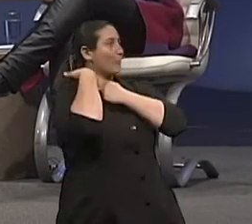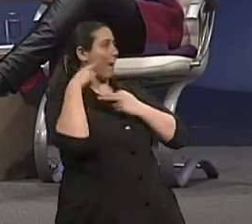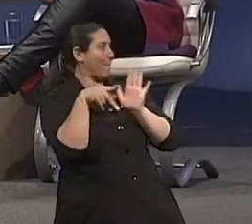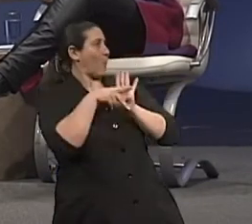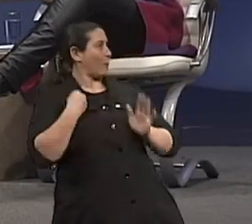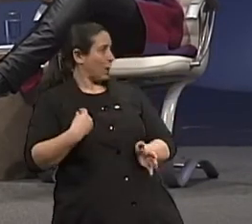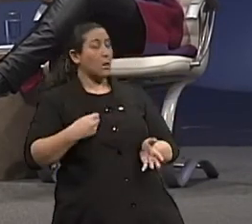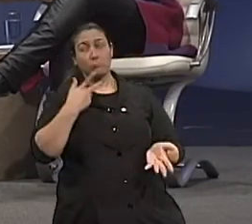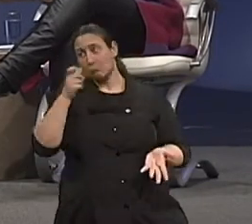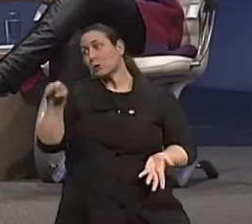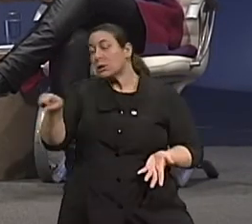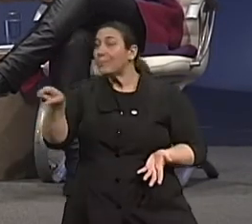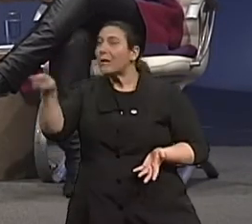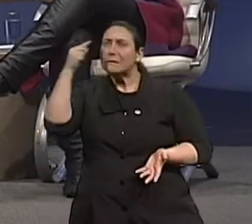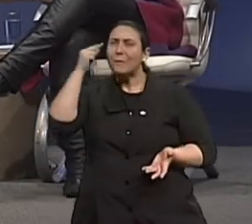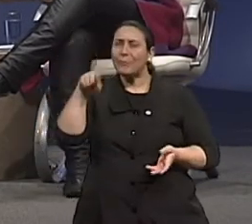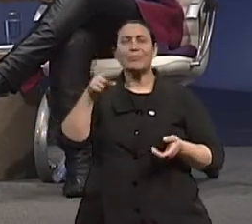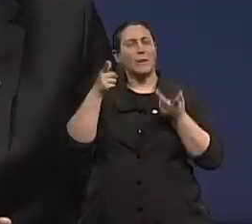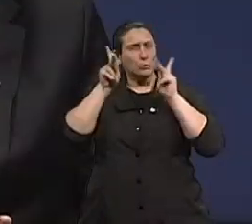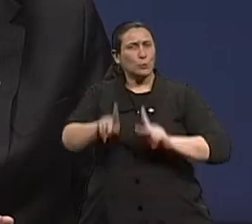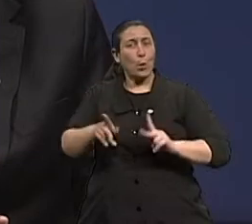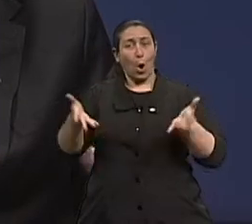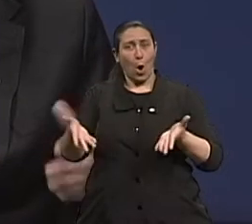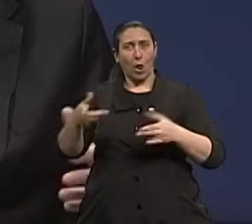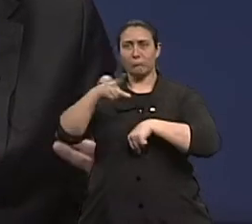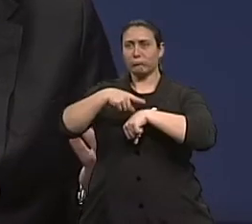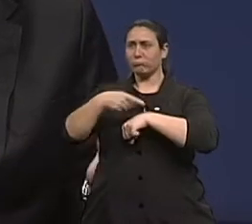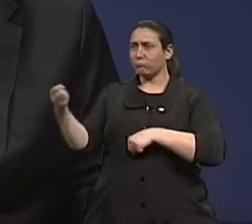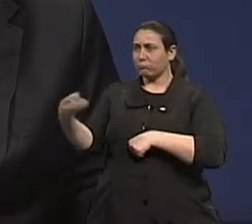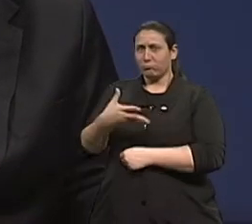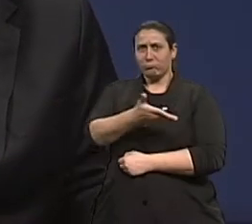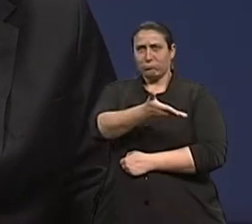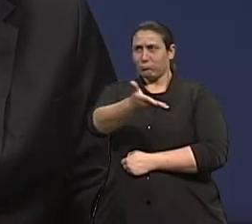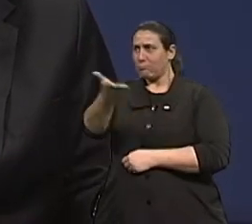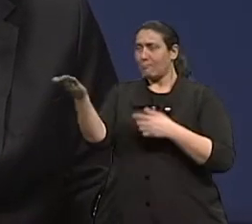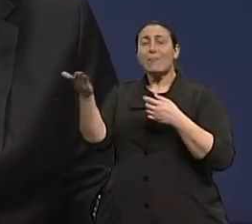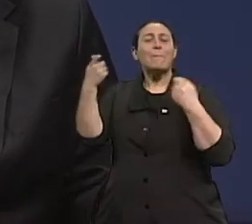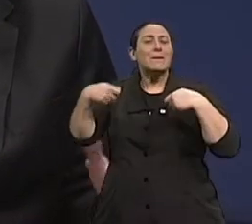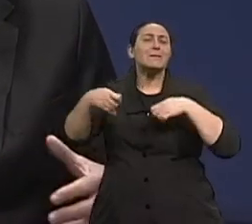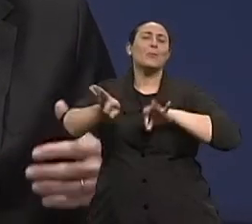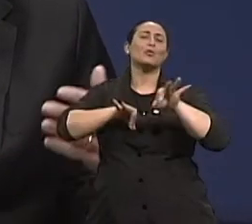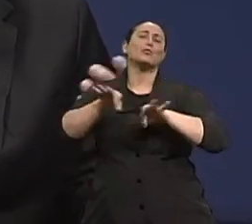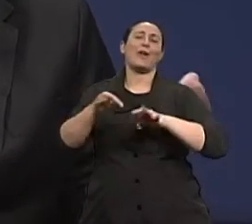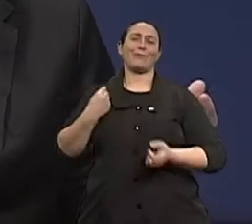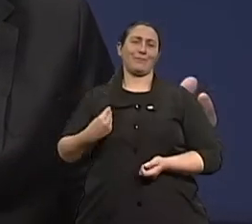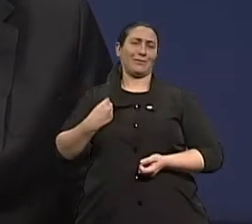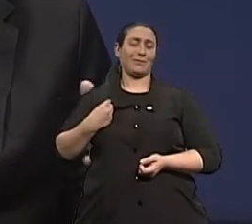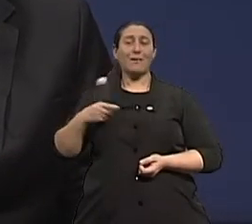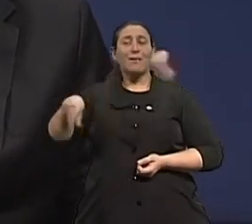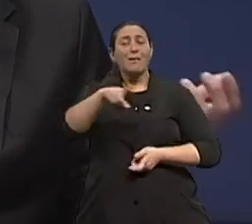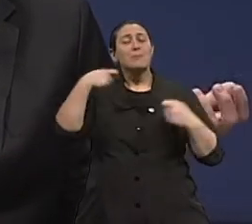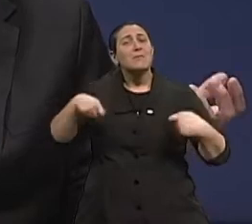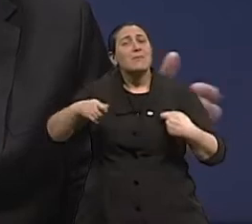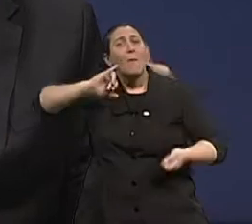Eu preciso ter projetos de vida. Esse idoso moderno que está aí, precisa ter projetos de vida. Eu não posso acordar e